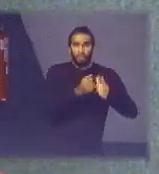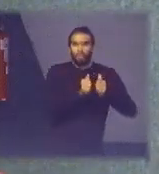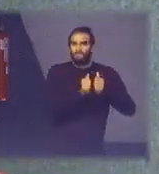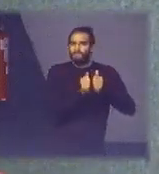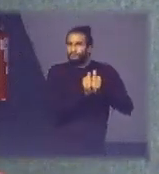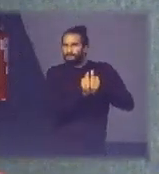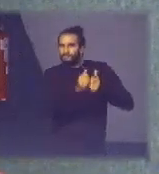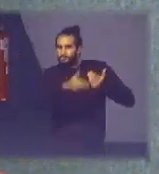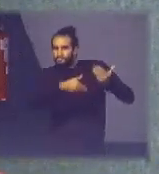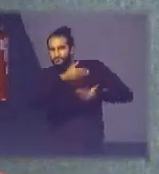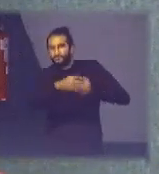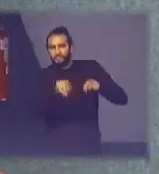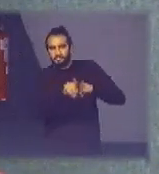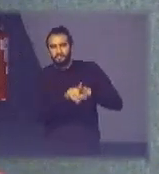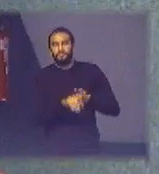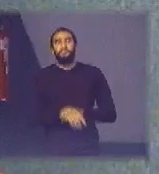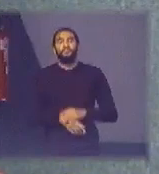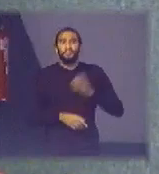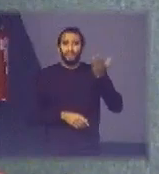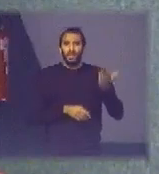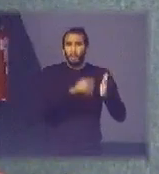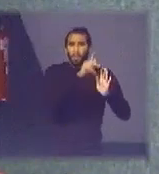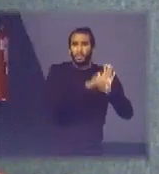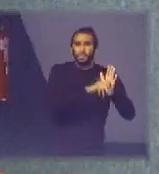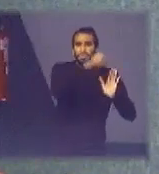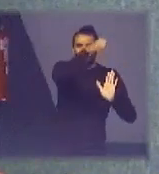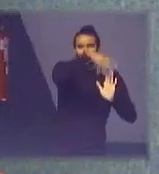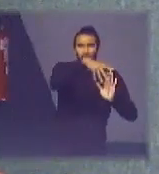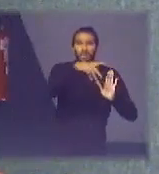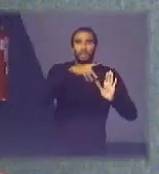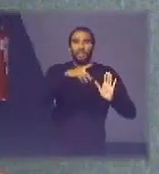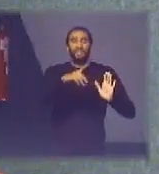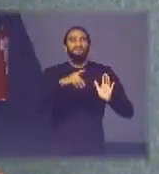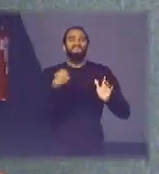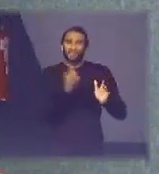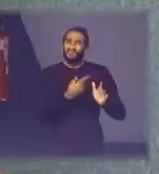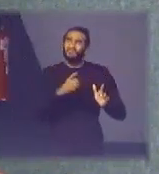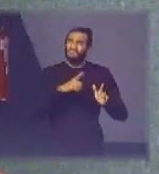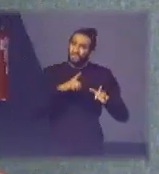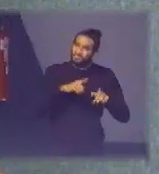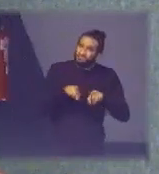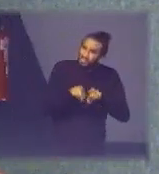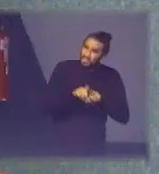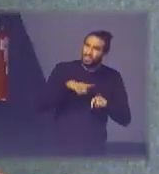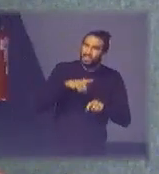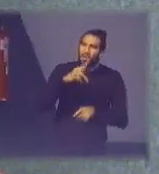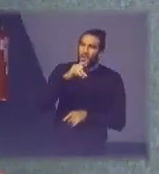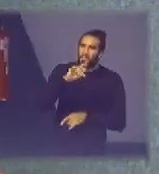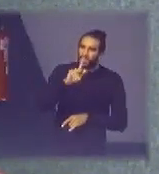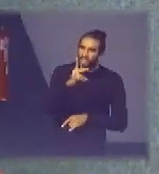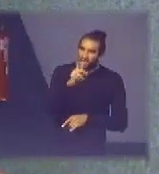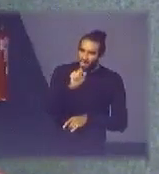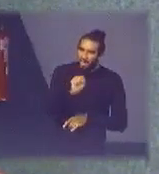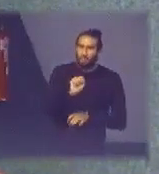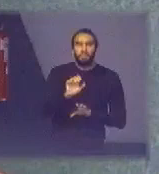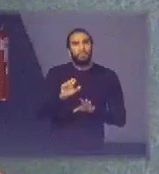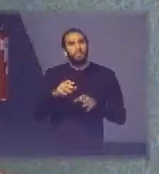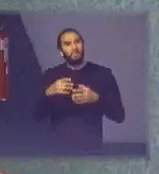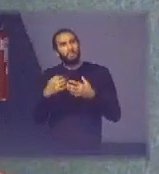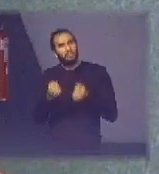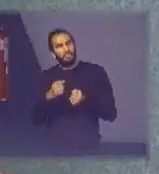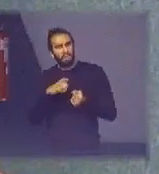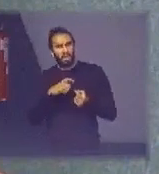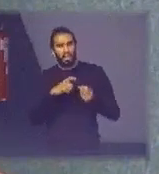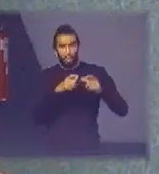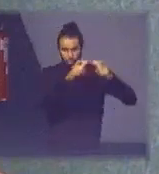e eles diziam que recebiam muita pilha no coletor de lâmpadas deles e a gente falou então vamos colocar um coletor